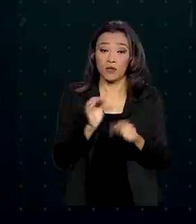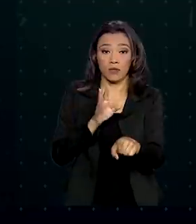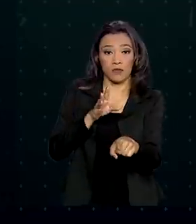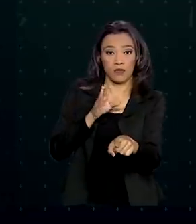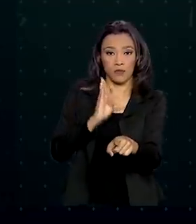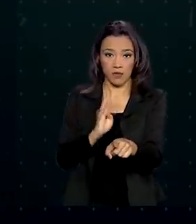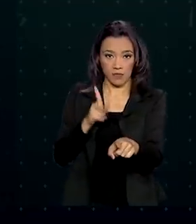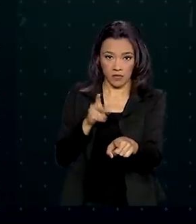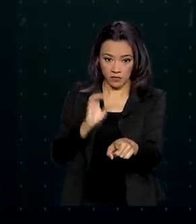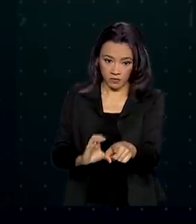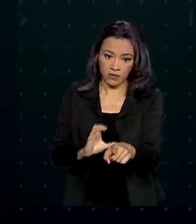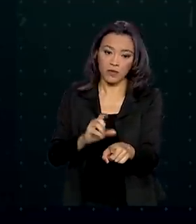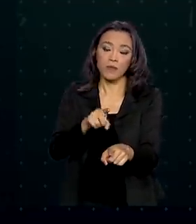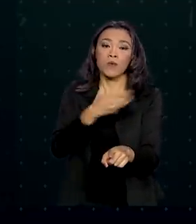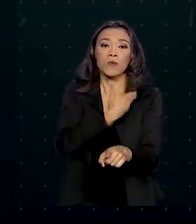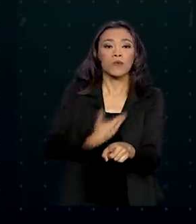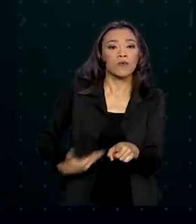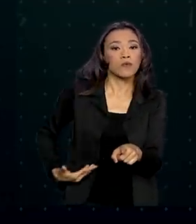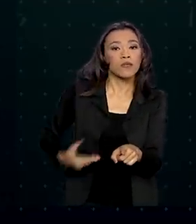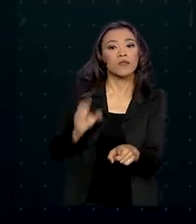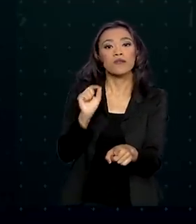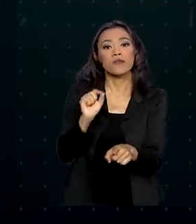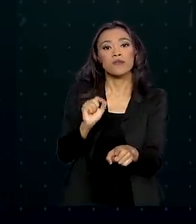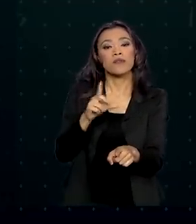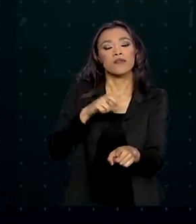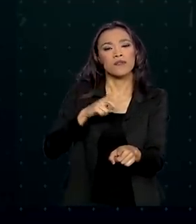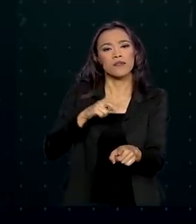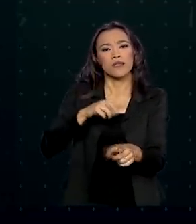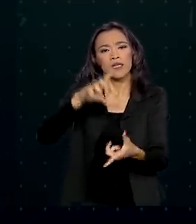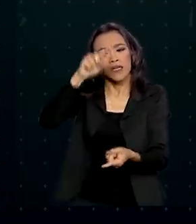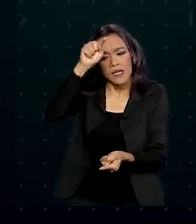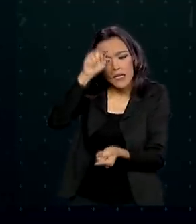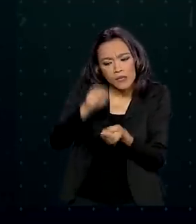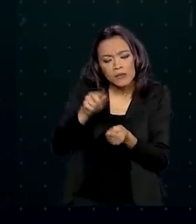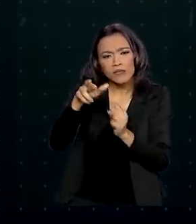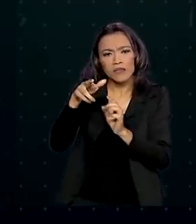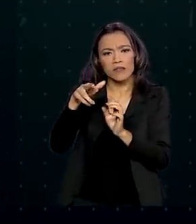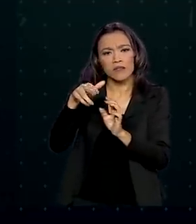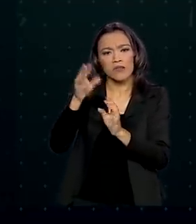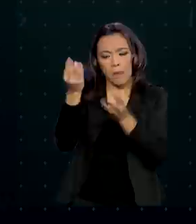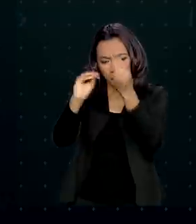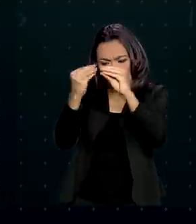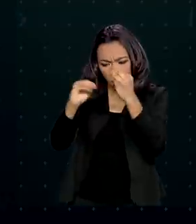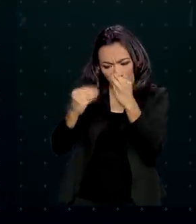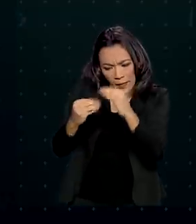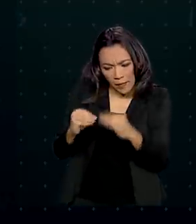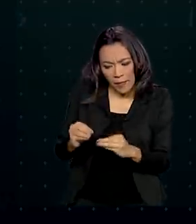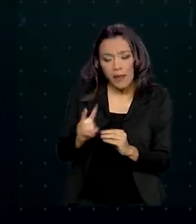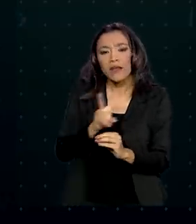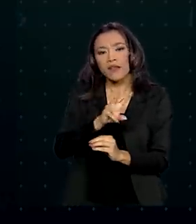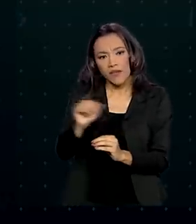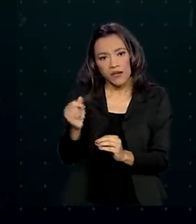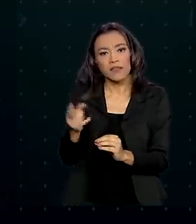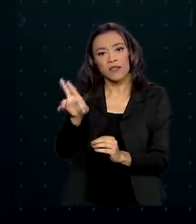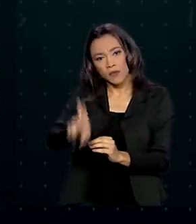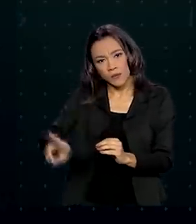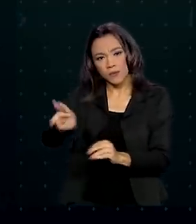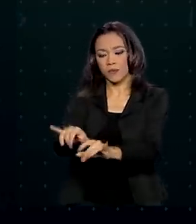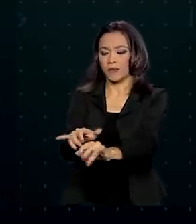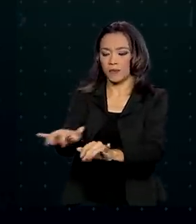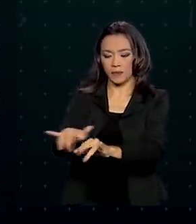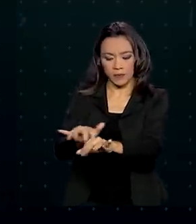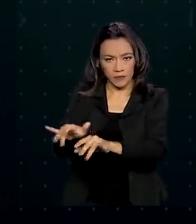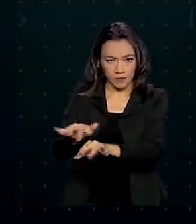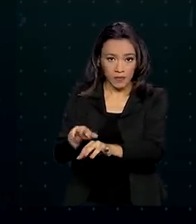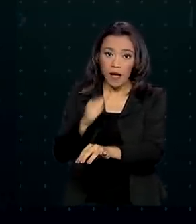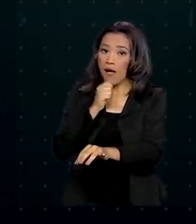prestação continuada, o governo propõe a simplificação das análises, que serão totalmente virtuais. Enquanto a análise